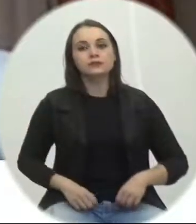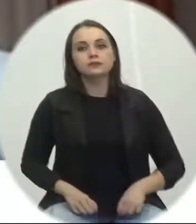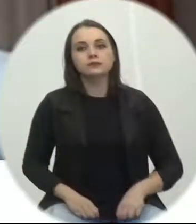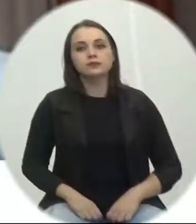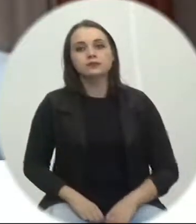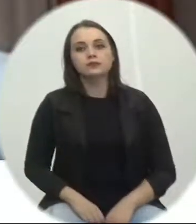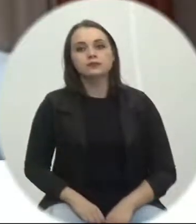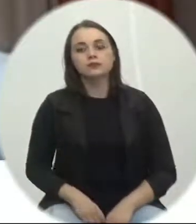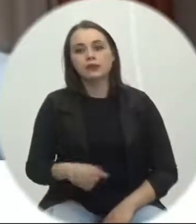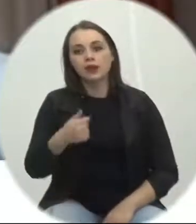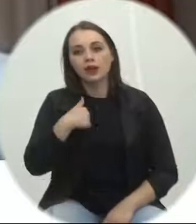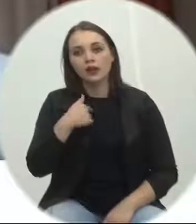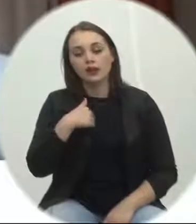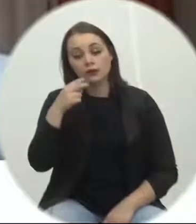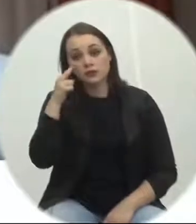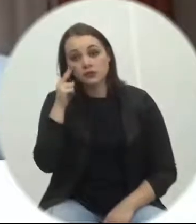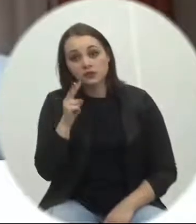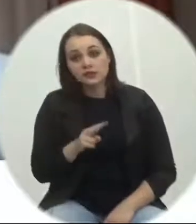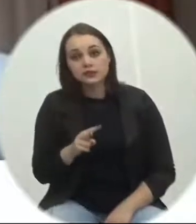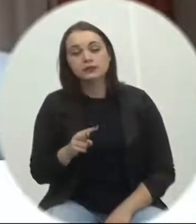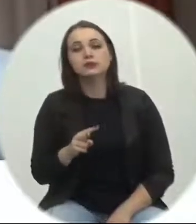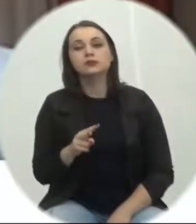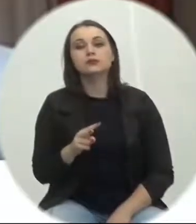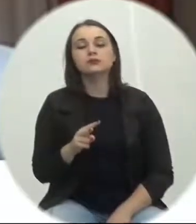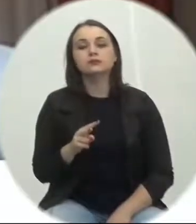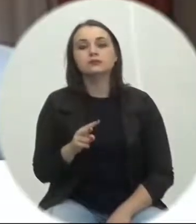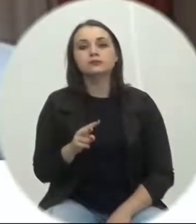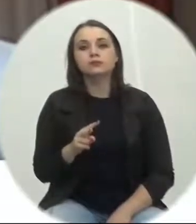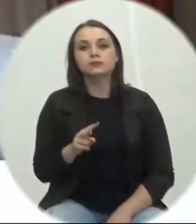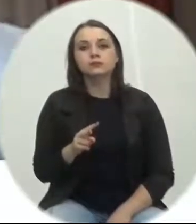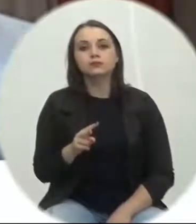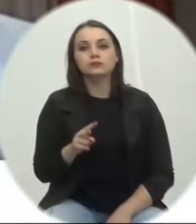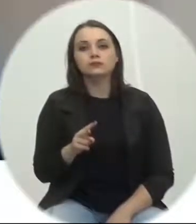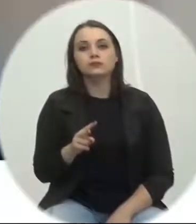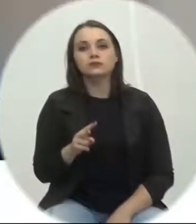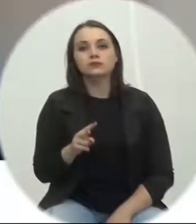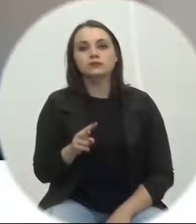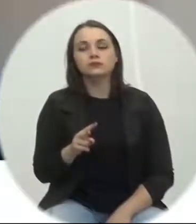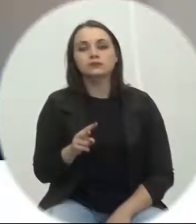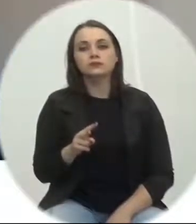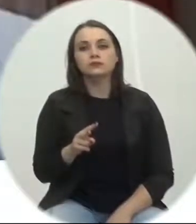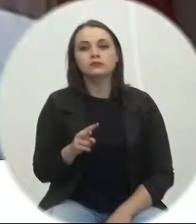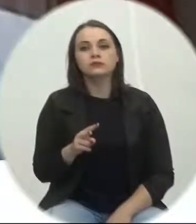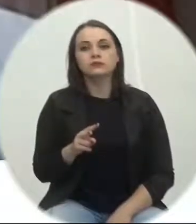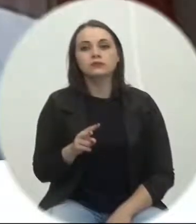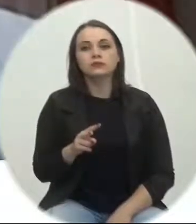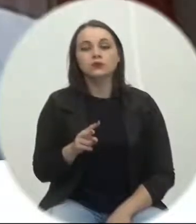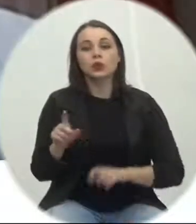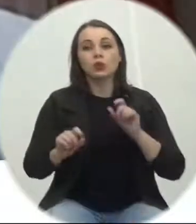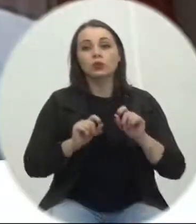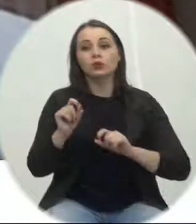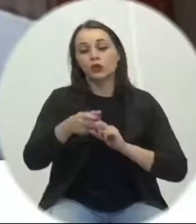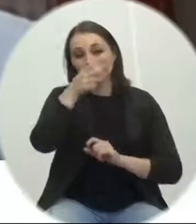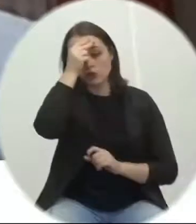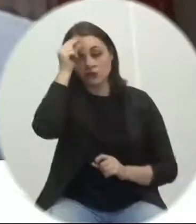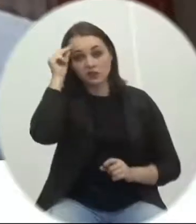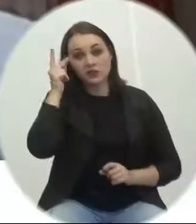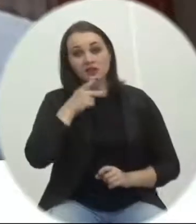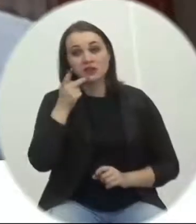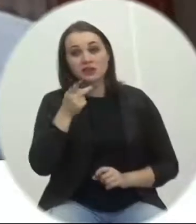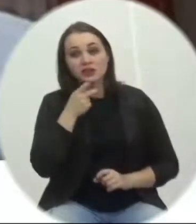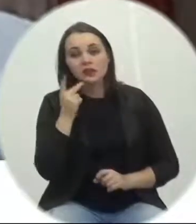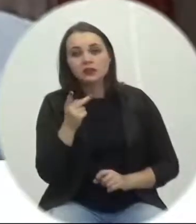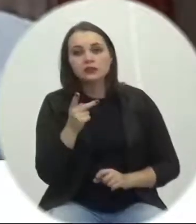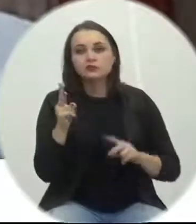venho acompanhando aí o pronunciamento do nosso prefeito Cláudio Salvaro sobre